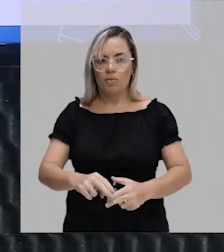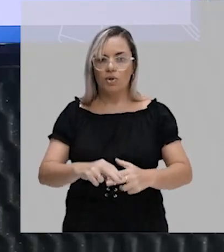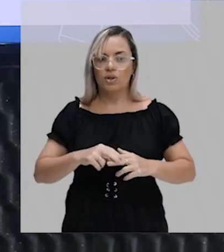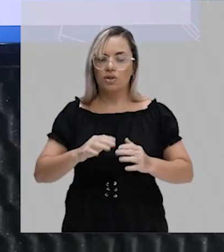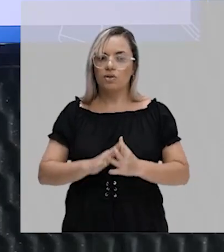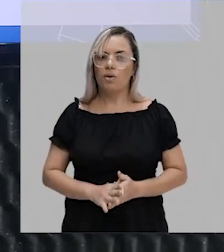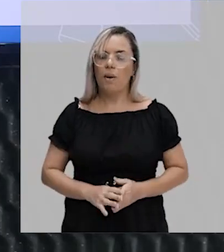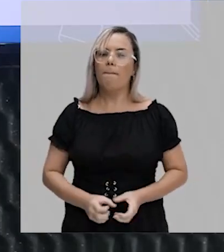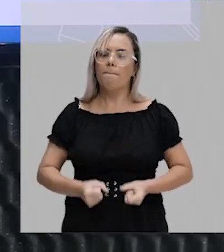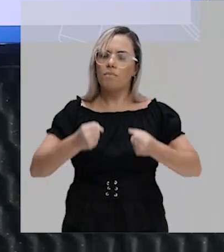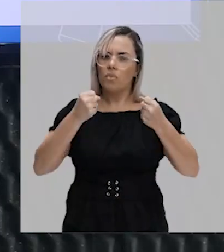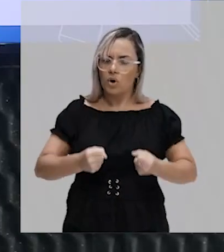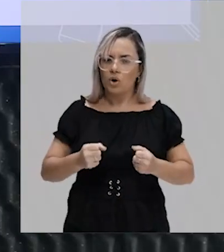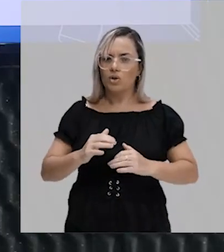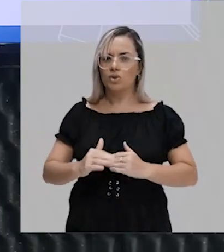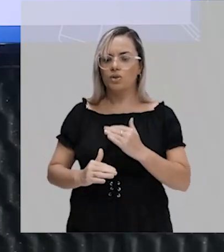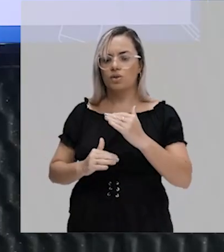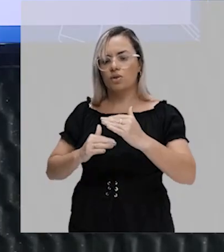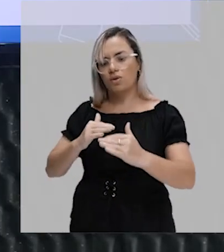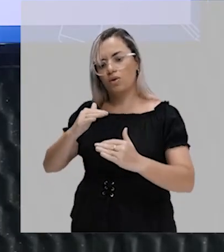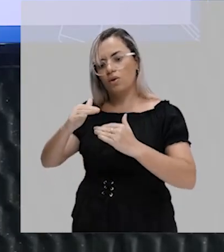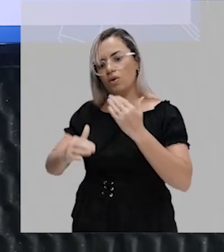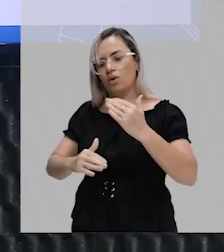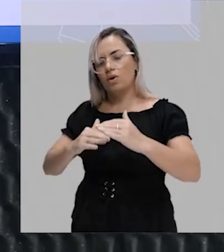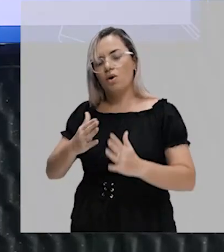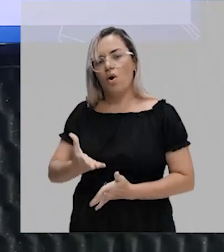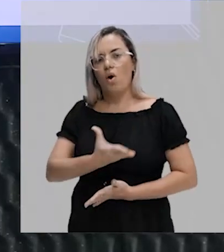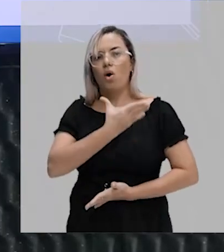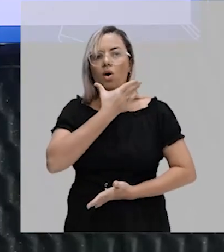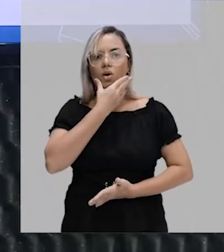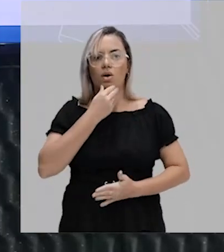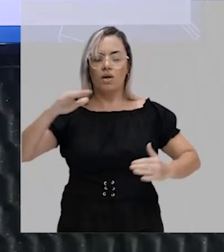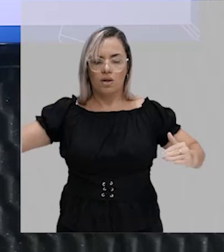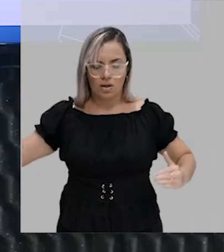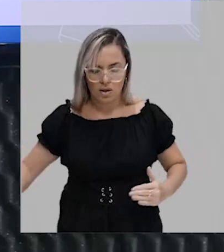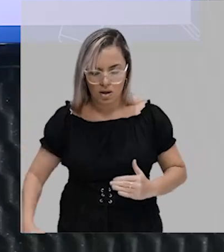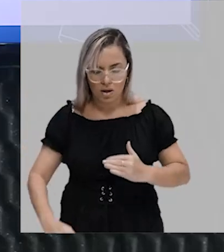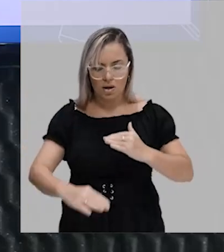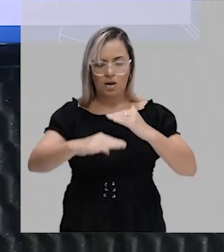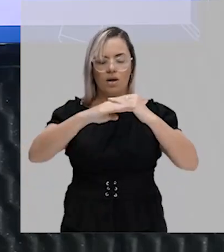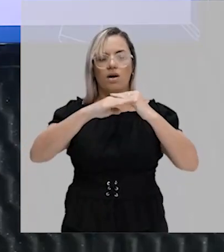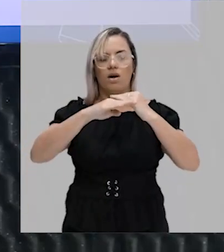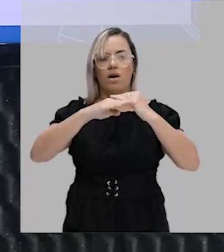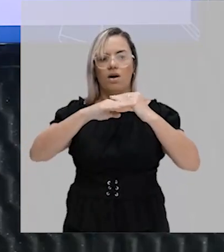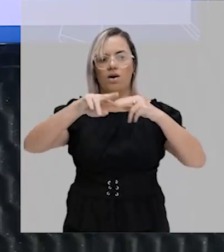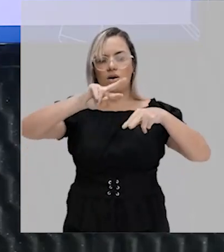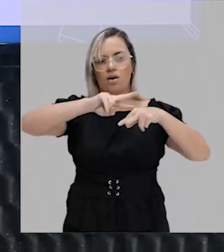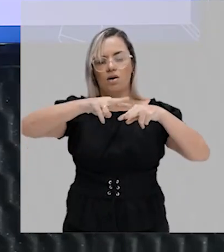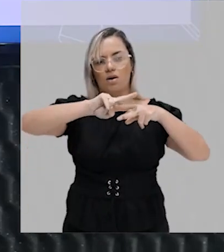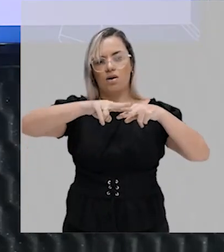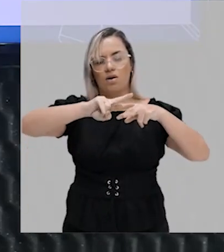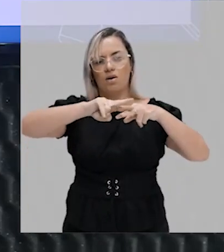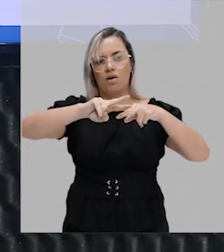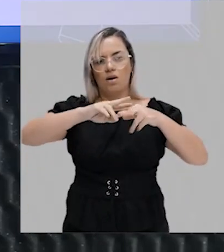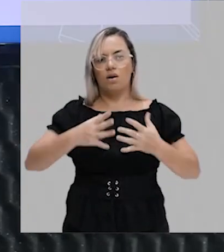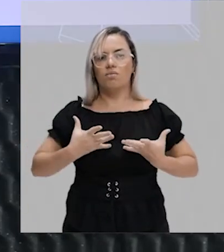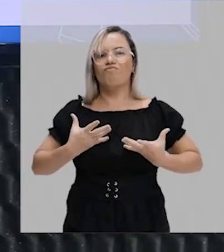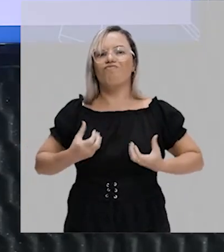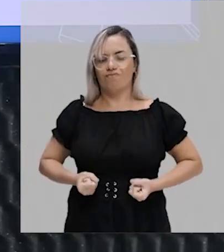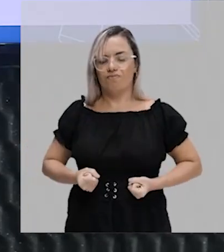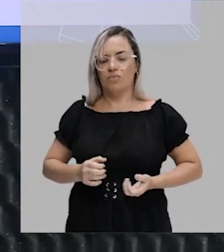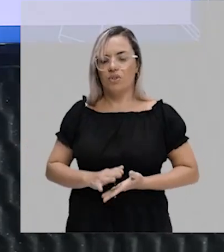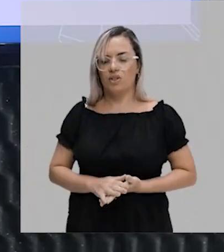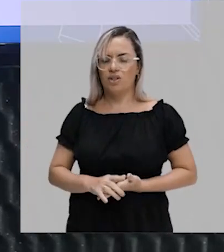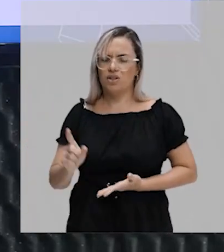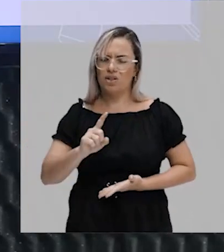masculinidade que aceite a mulher como igual ao homem, e não apenas padrões de masculinidade que